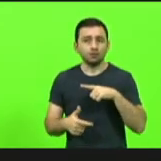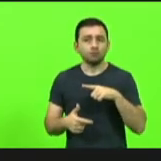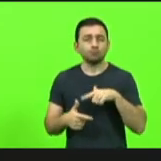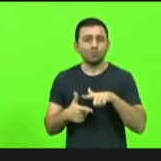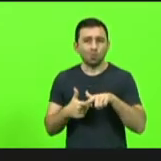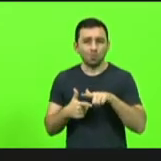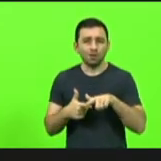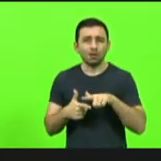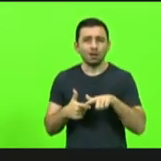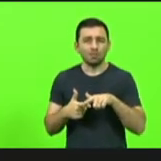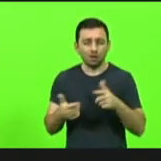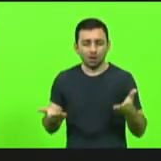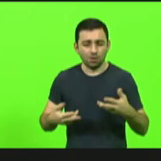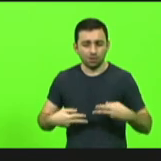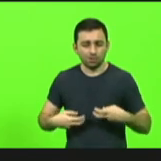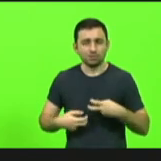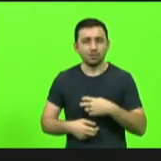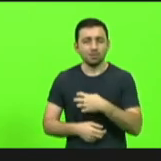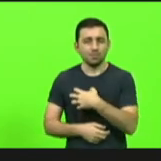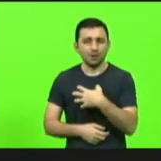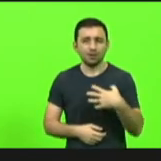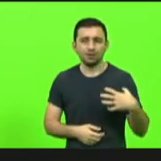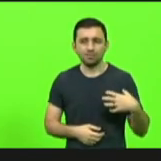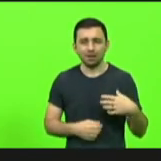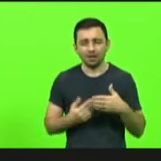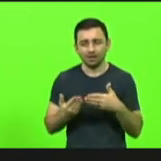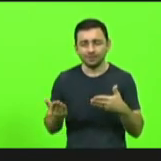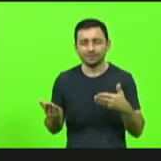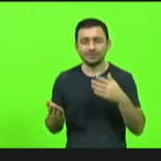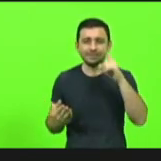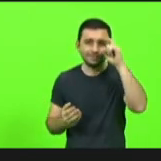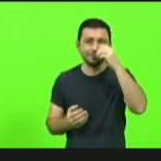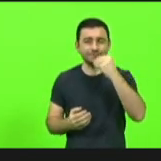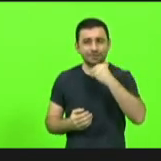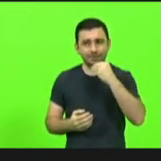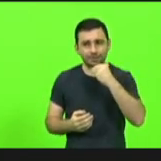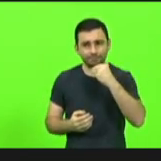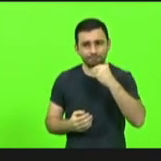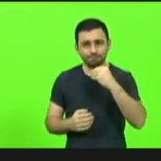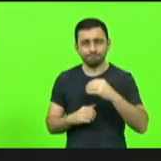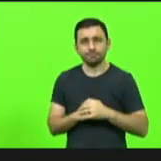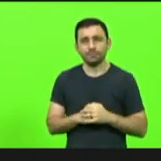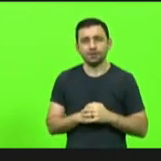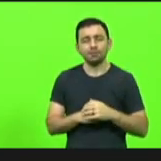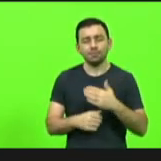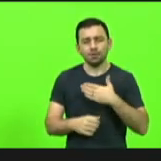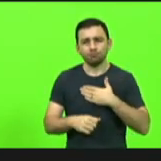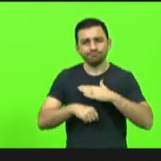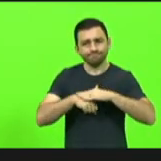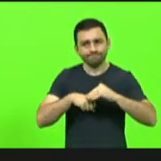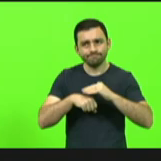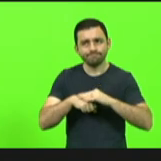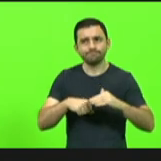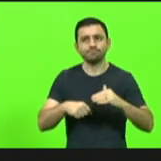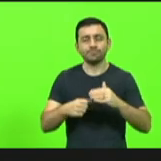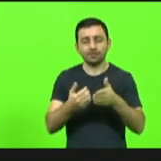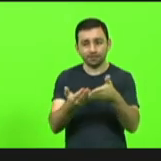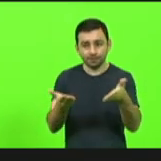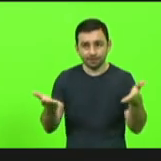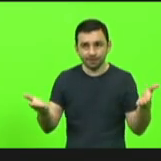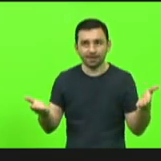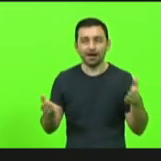câncer de mama se tornam vulneráveis. Então, fica aqui o meu registro e o meu carinho à MUC,